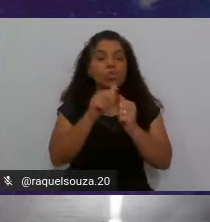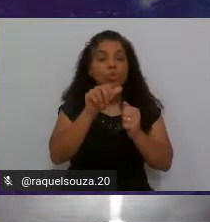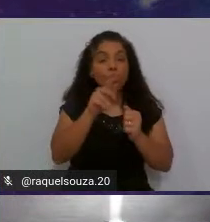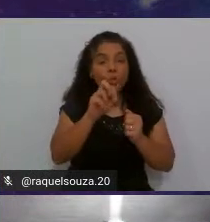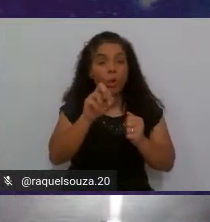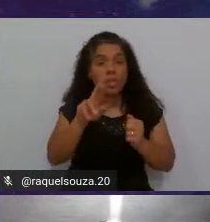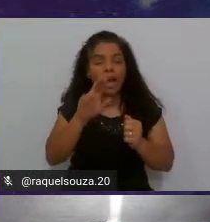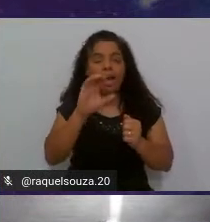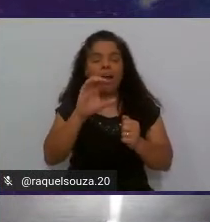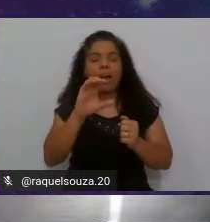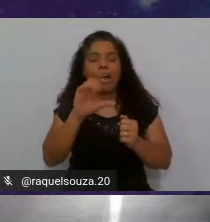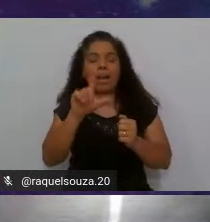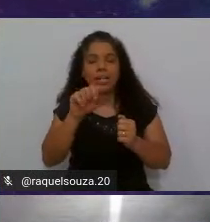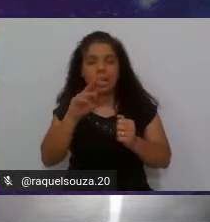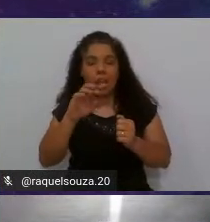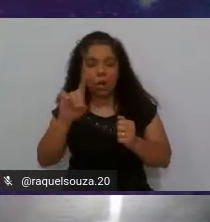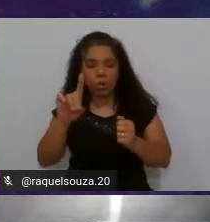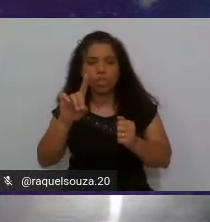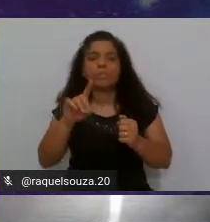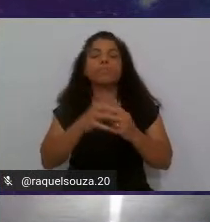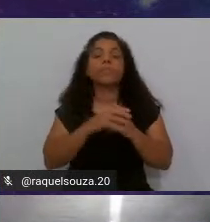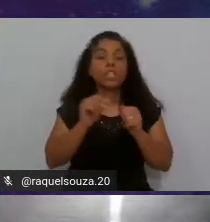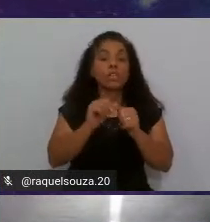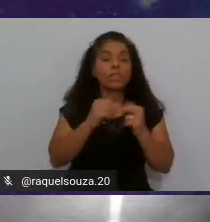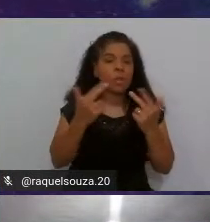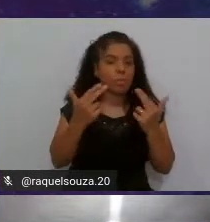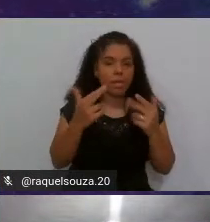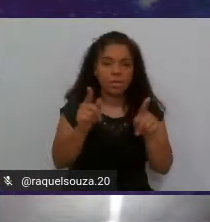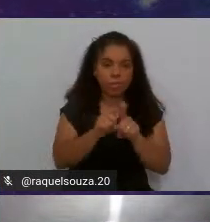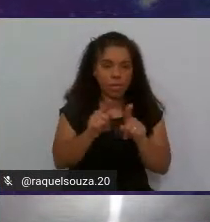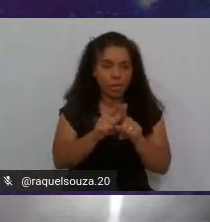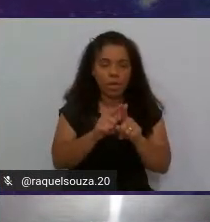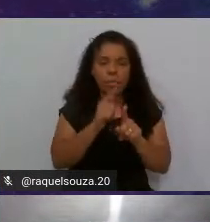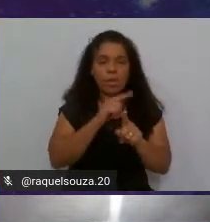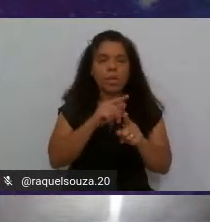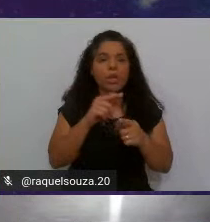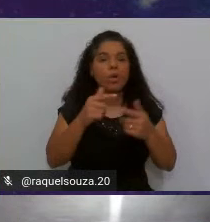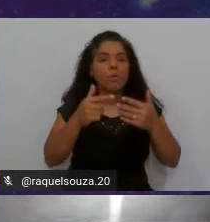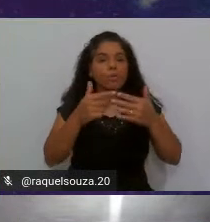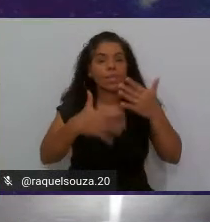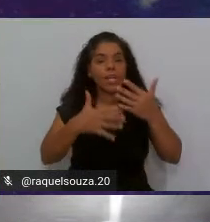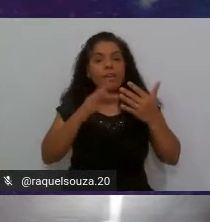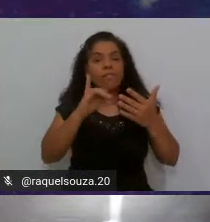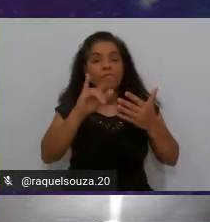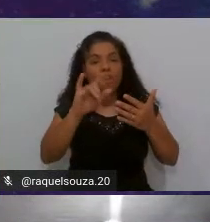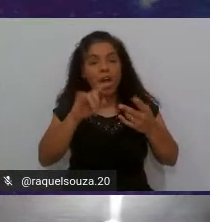a gente vai fazer o mesmo caminho file settings